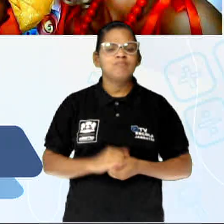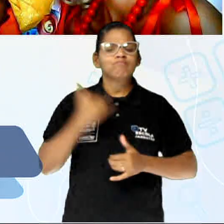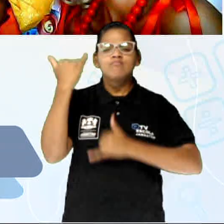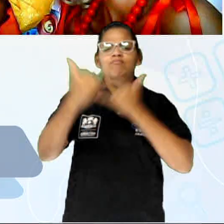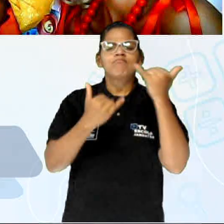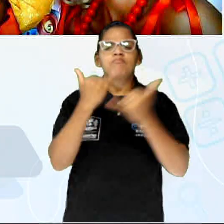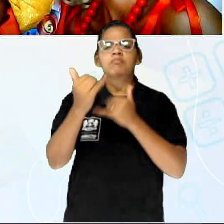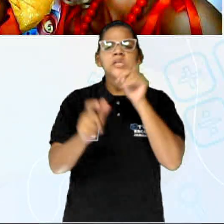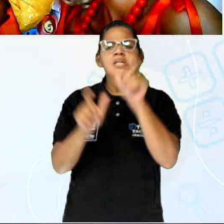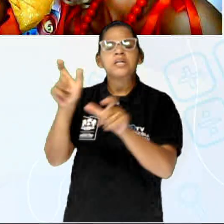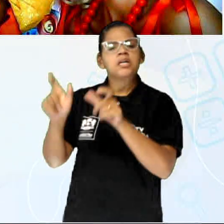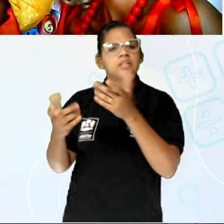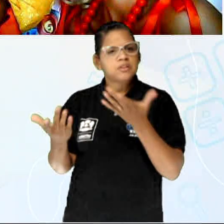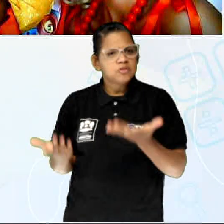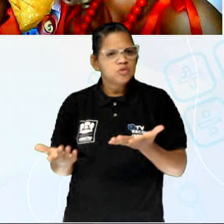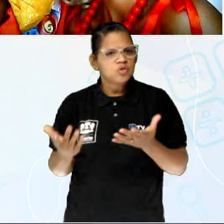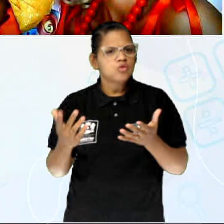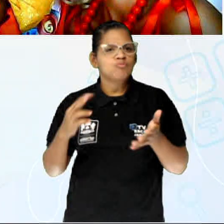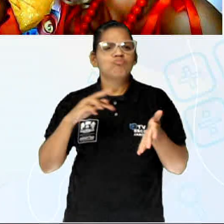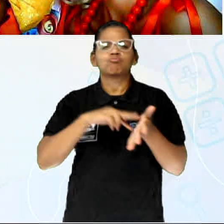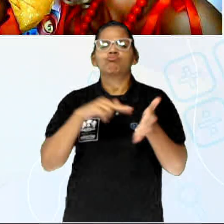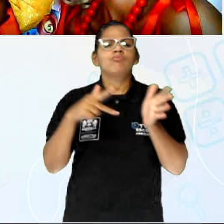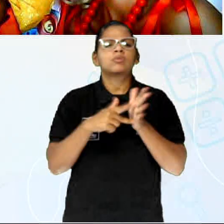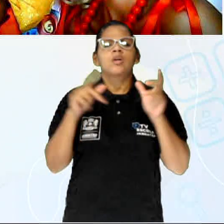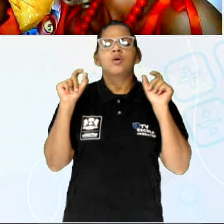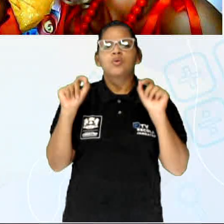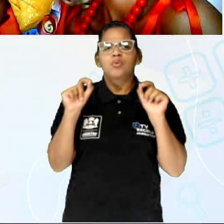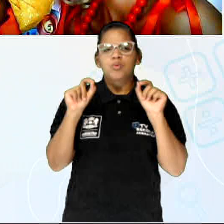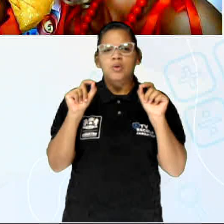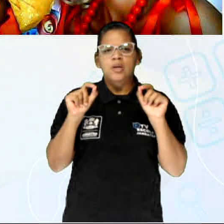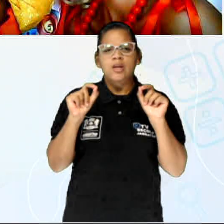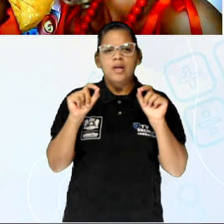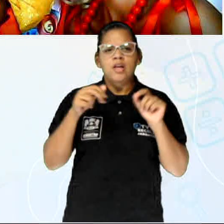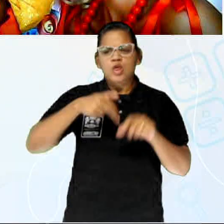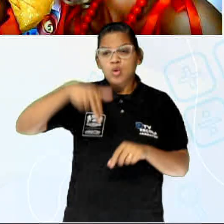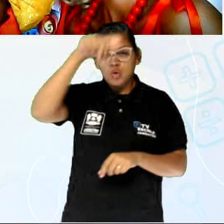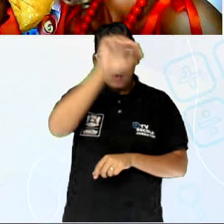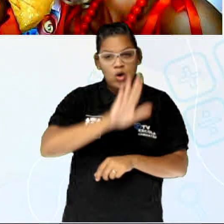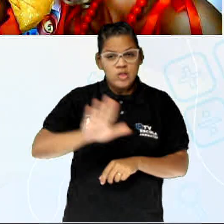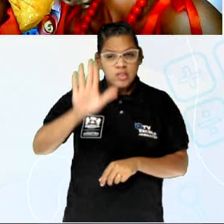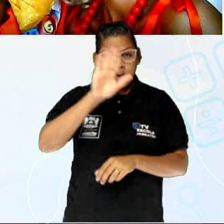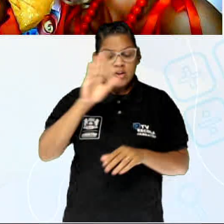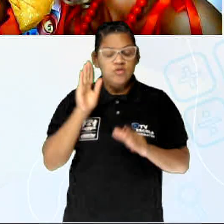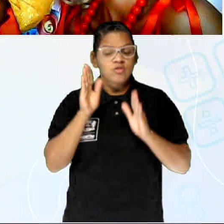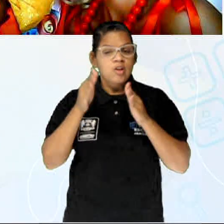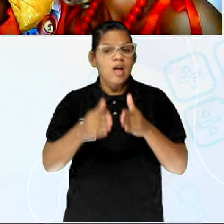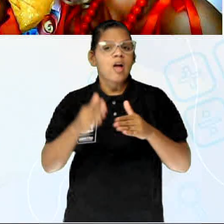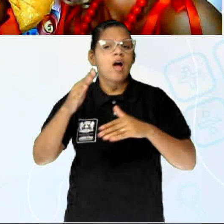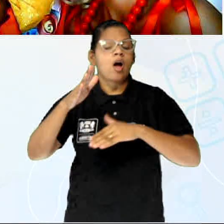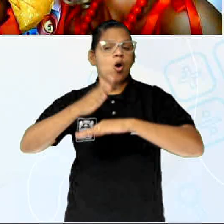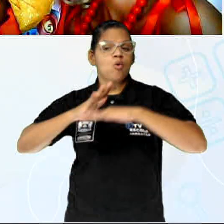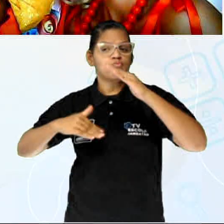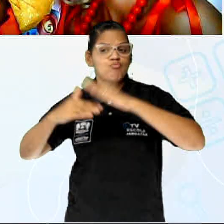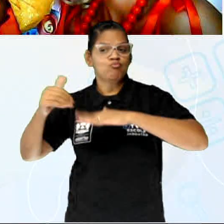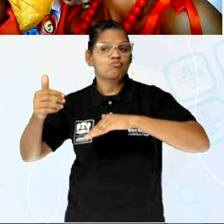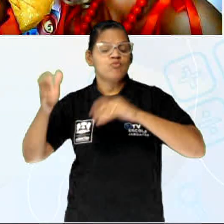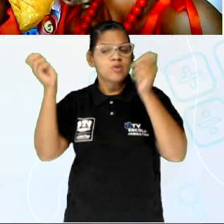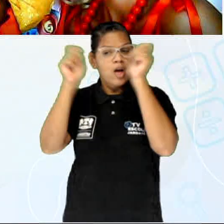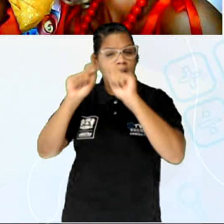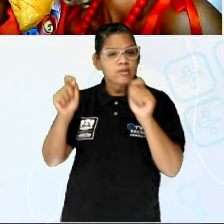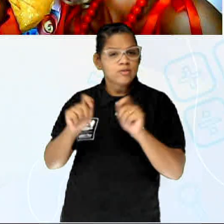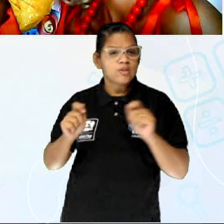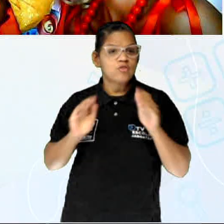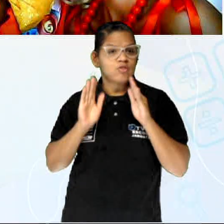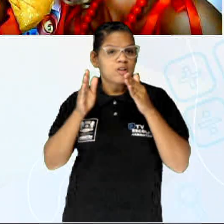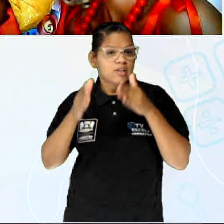Brincantes. O termo brincante designa no Nordeste os artistas populares dedicados aos folguedos tradicionais,